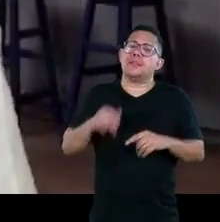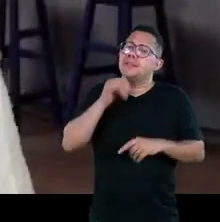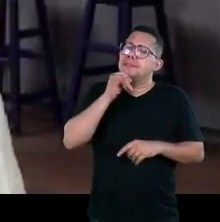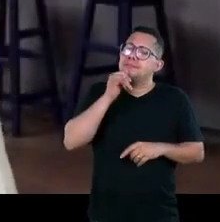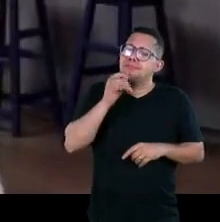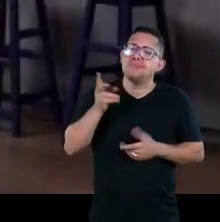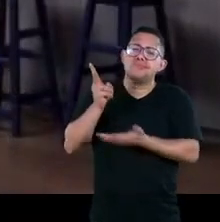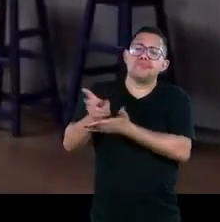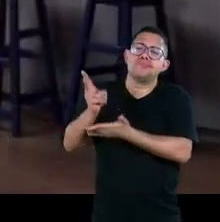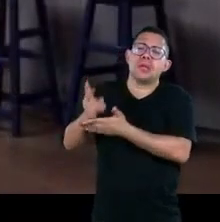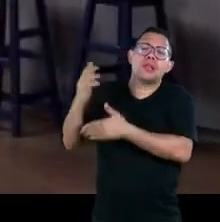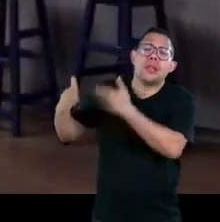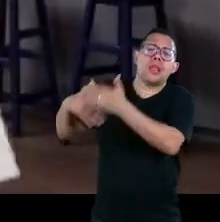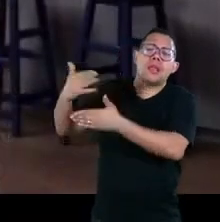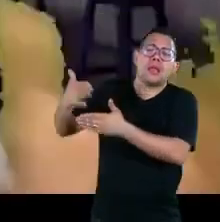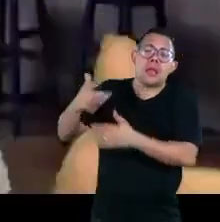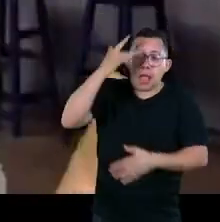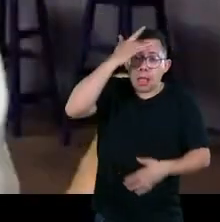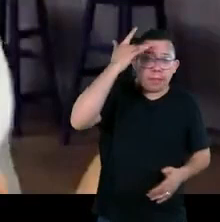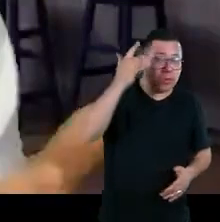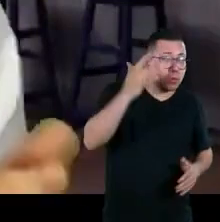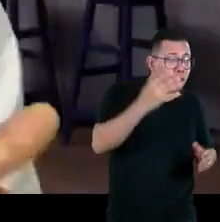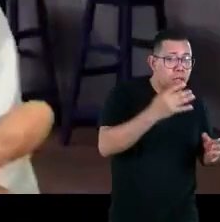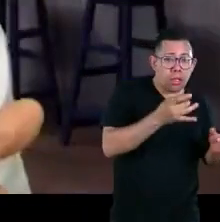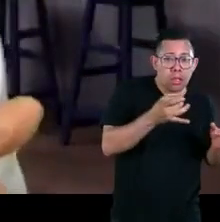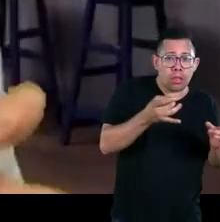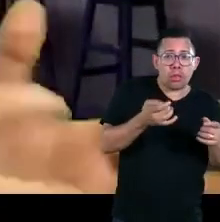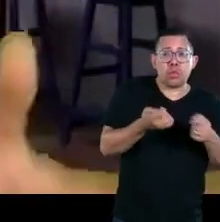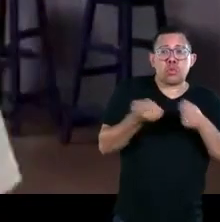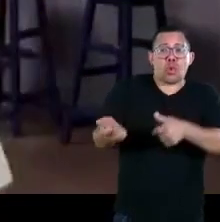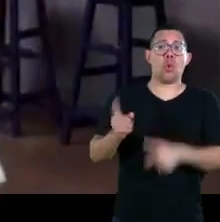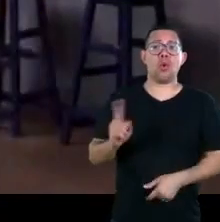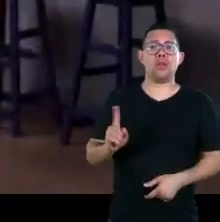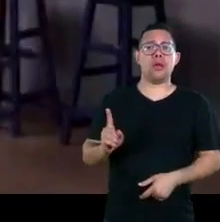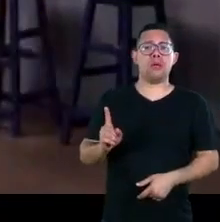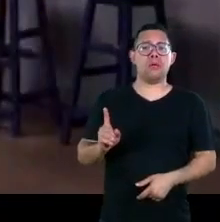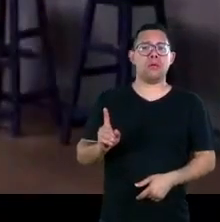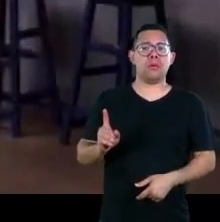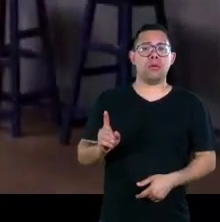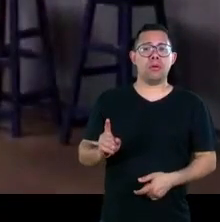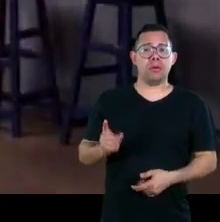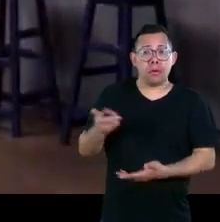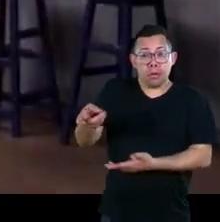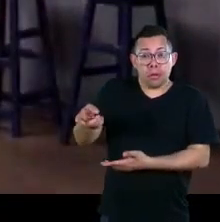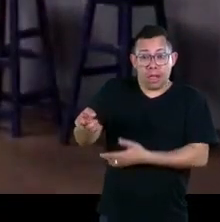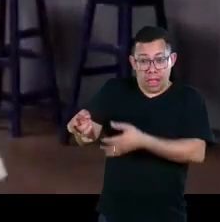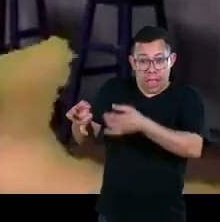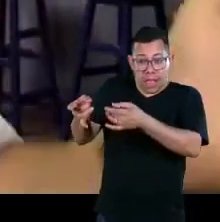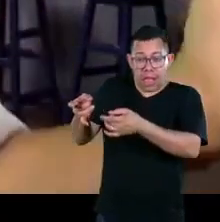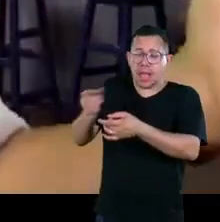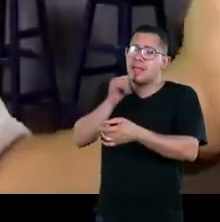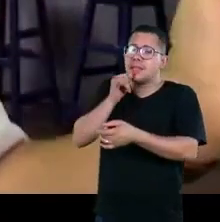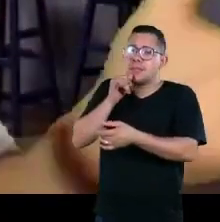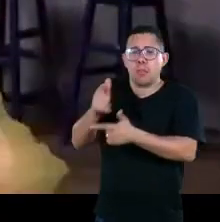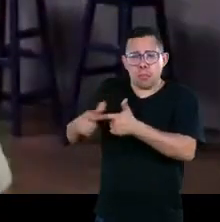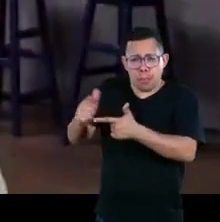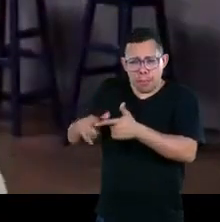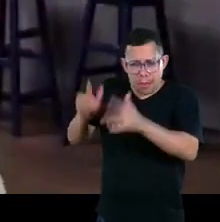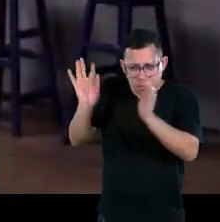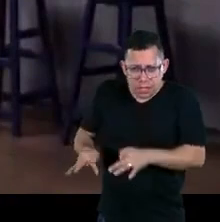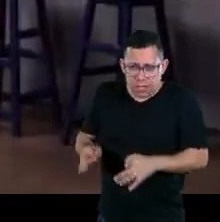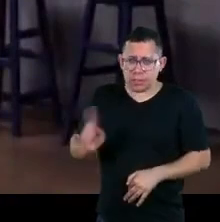ainda não se recuperaram com certeza aí as pessoas não dão pra o drama elas não entendem que o problema é contínuo